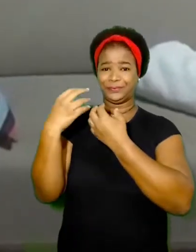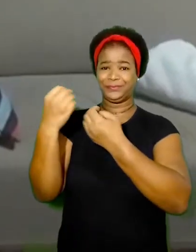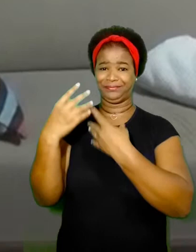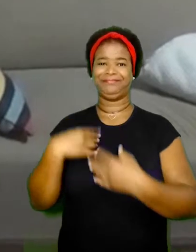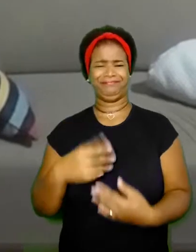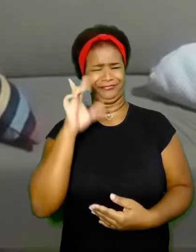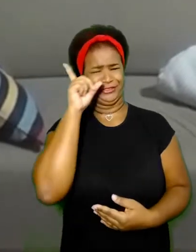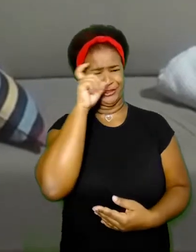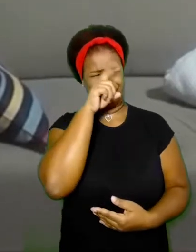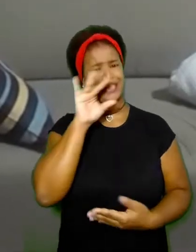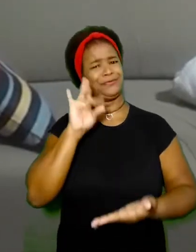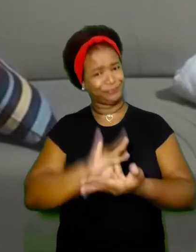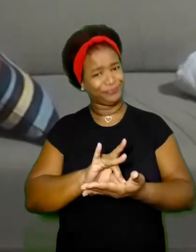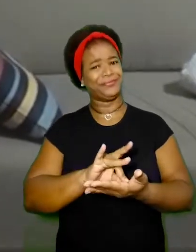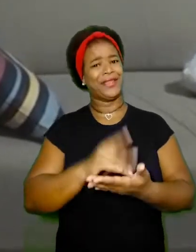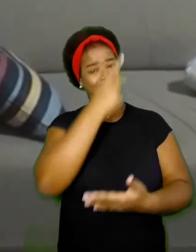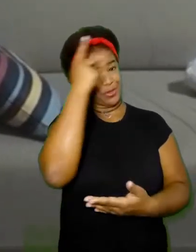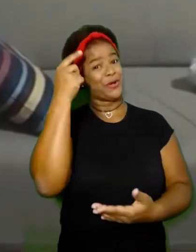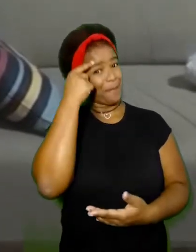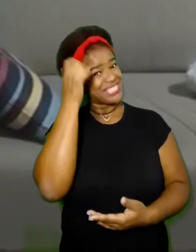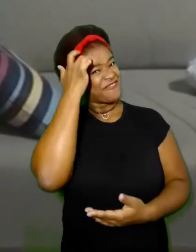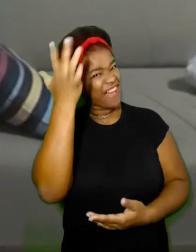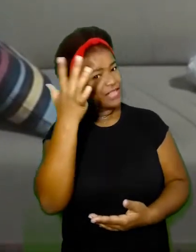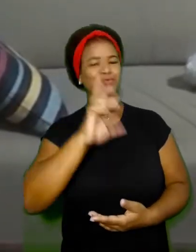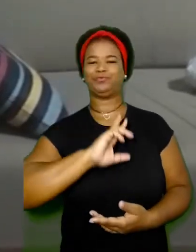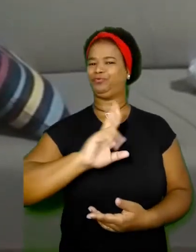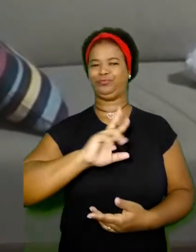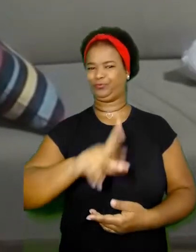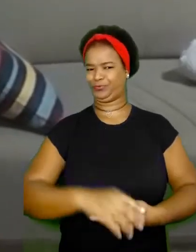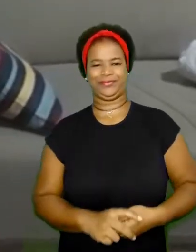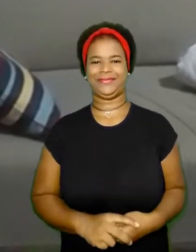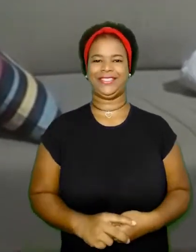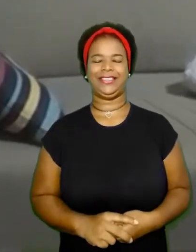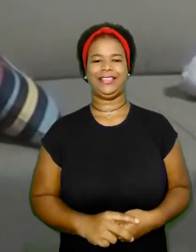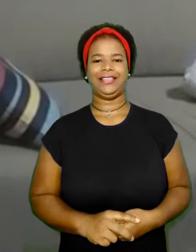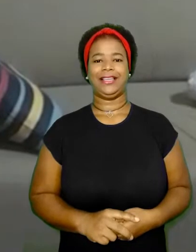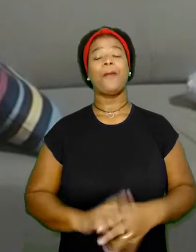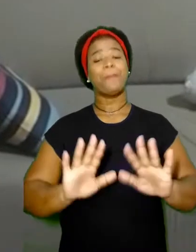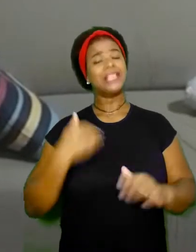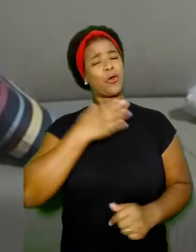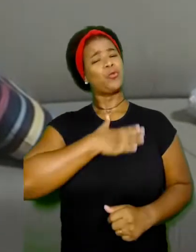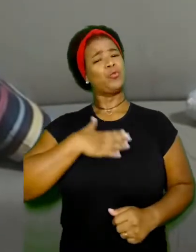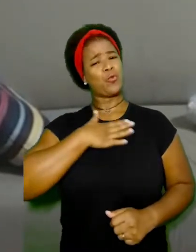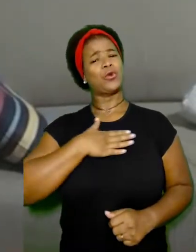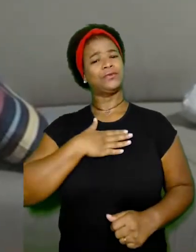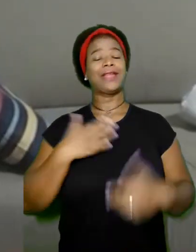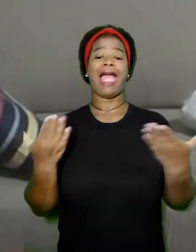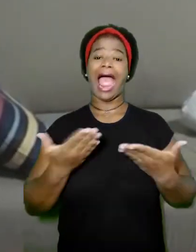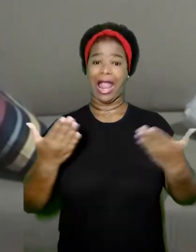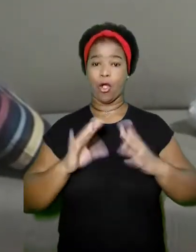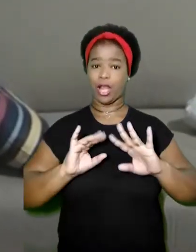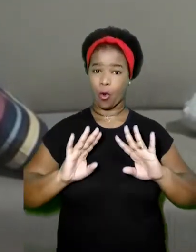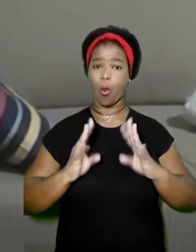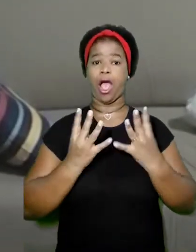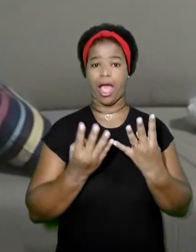ensinar É bem difícil O pessoal acha que é fácil, mas não é fácil não Mas eu tenho gostado